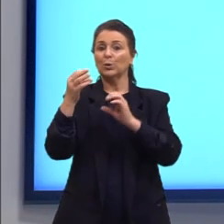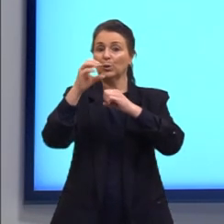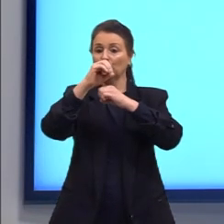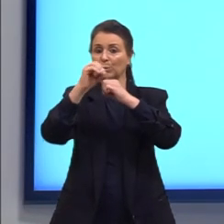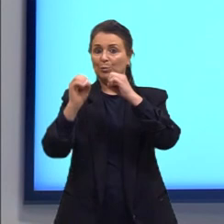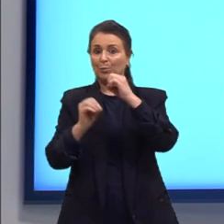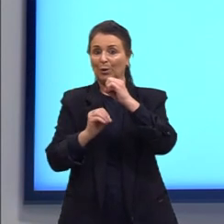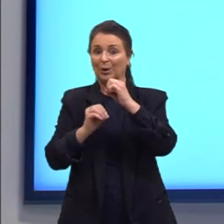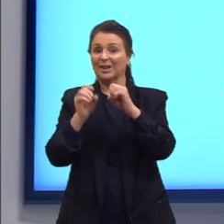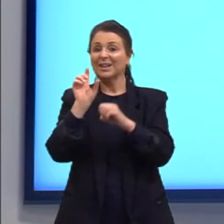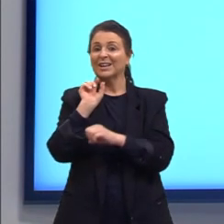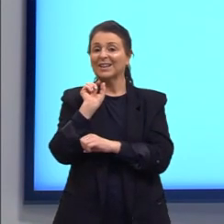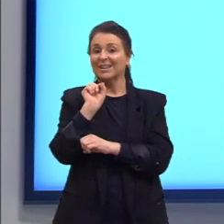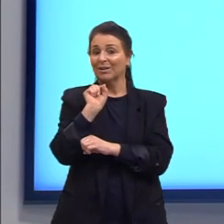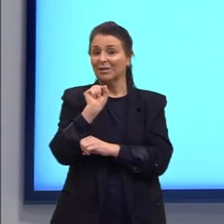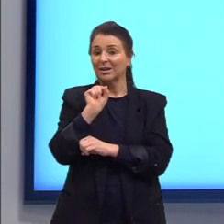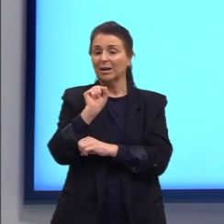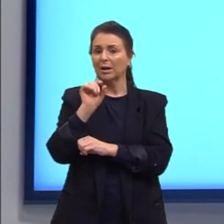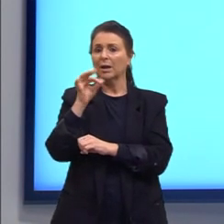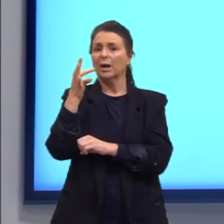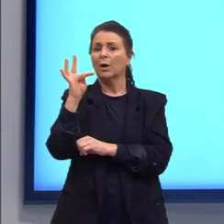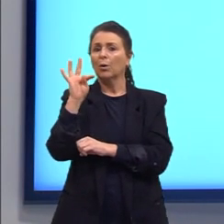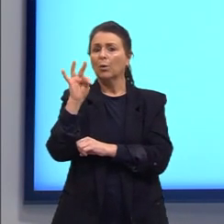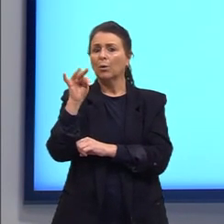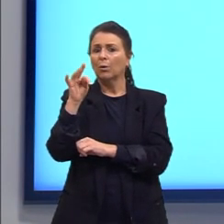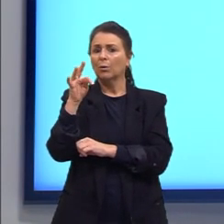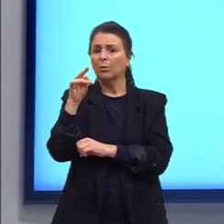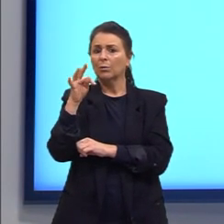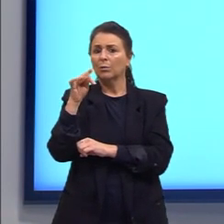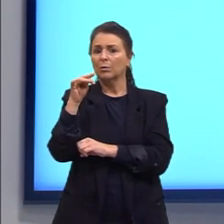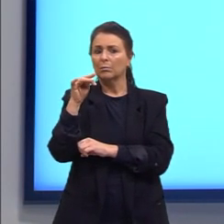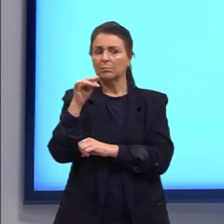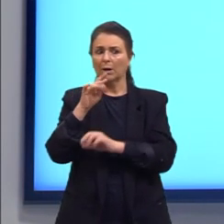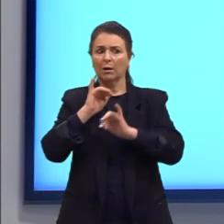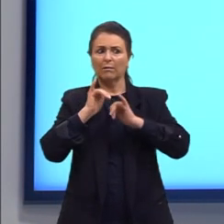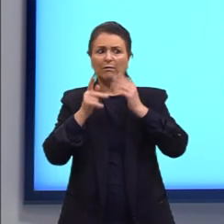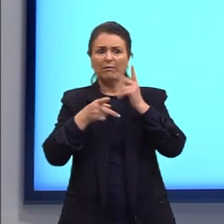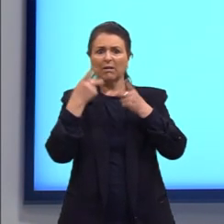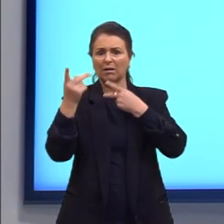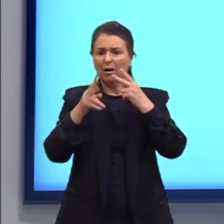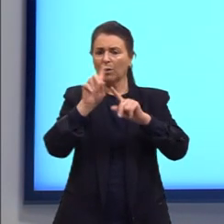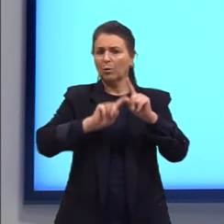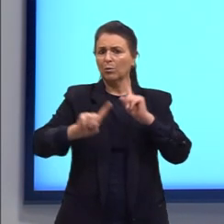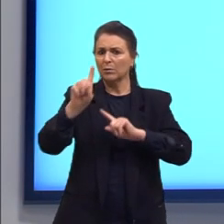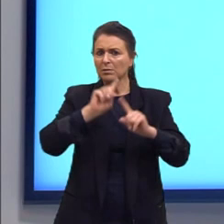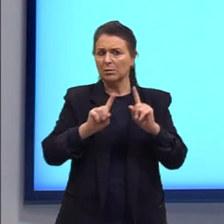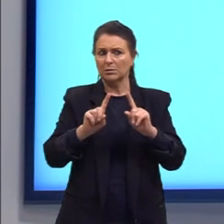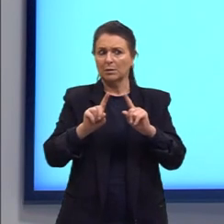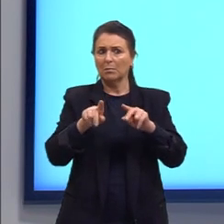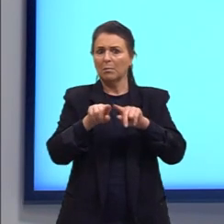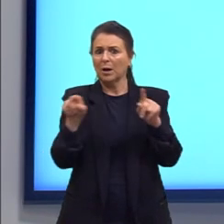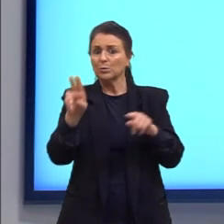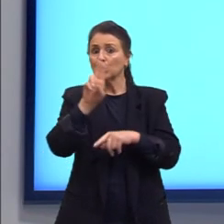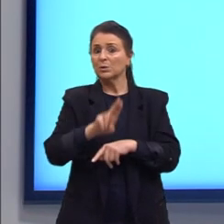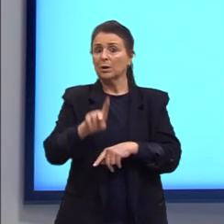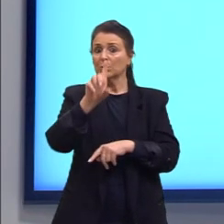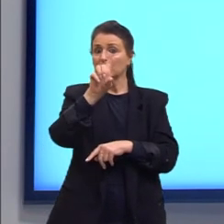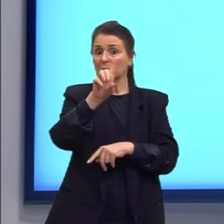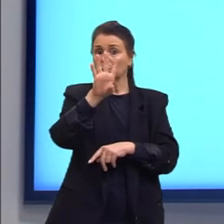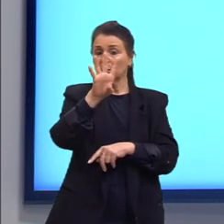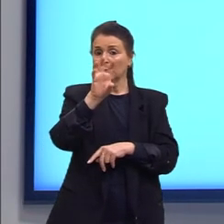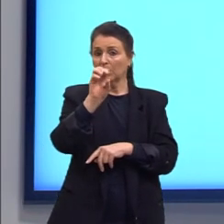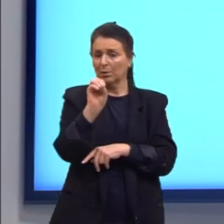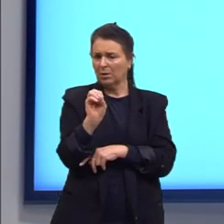cuja premissa é dizer algo, não importa o que, em 140 caracteres. Desde que o